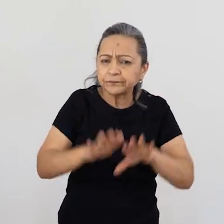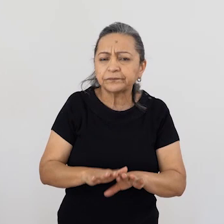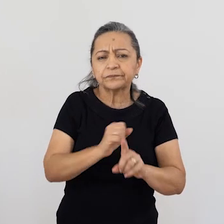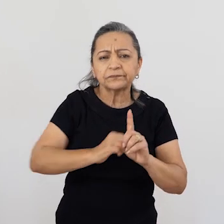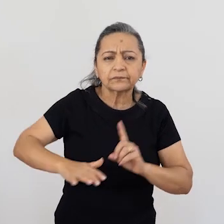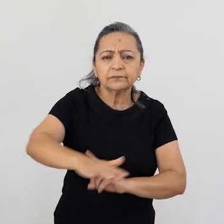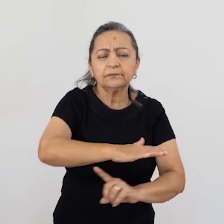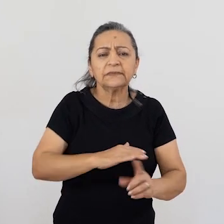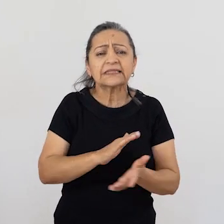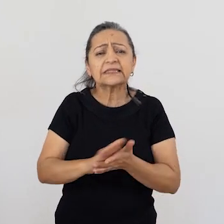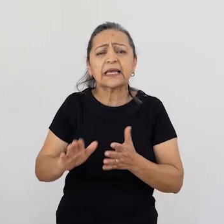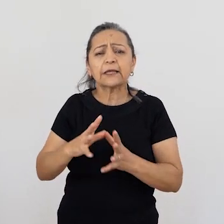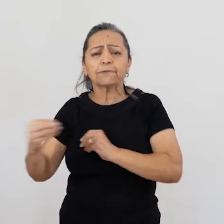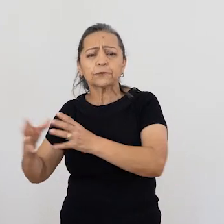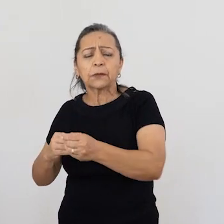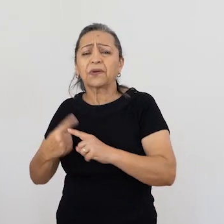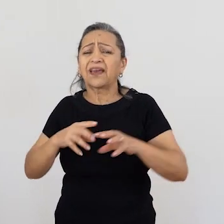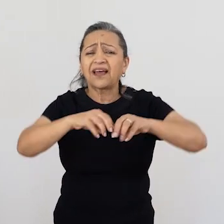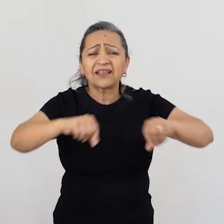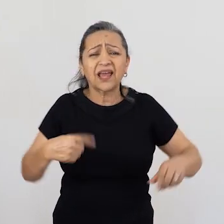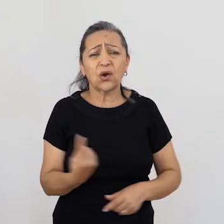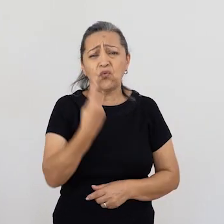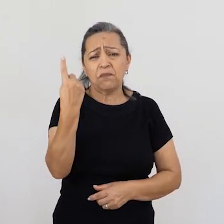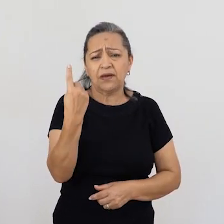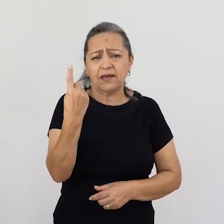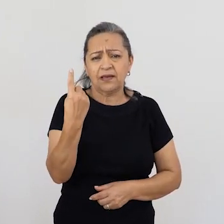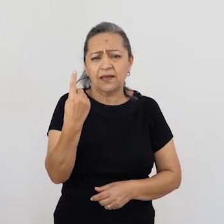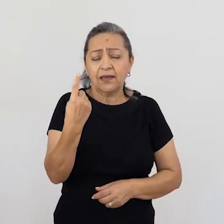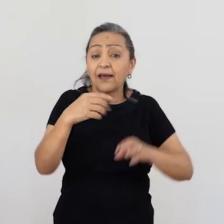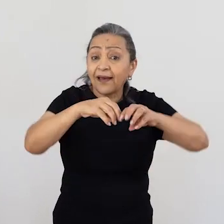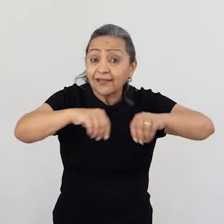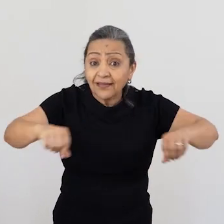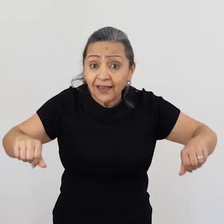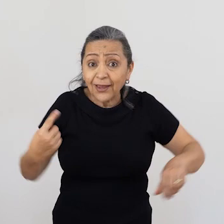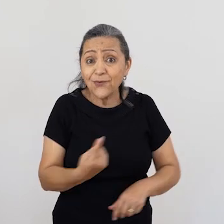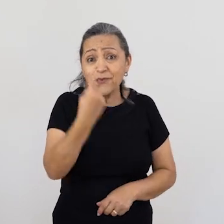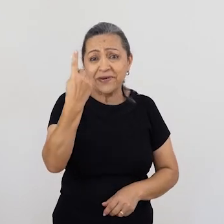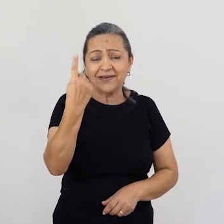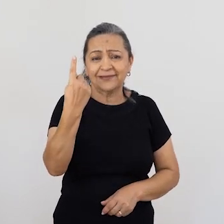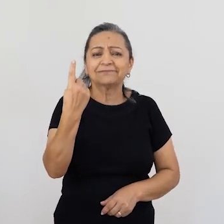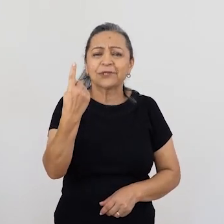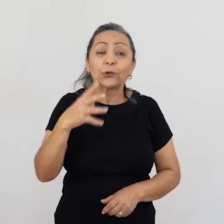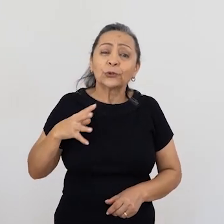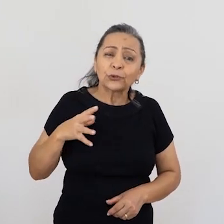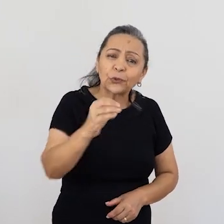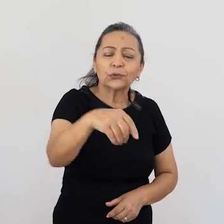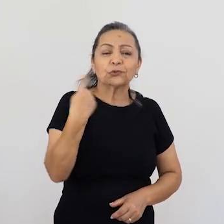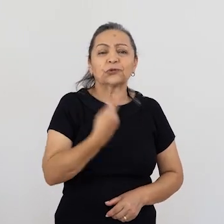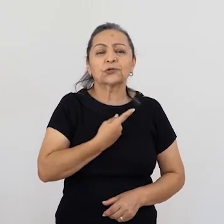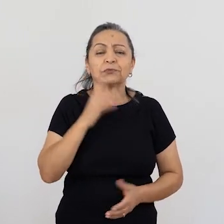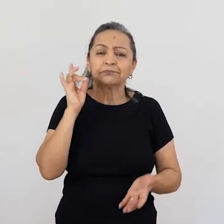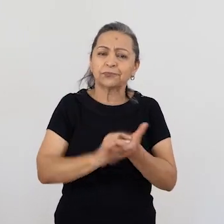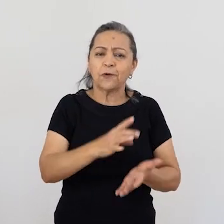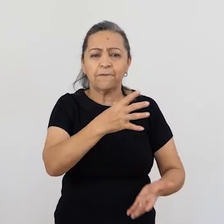com uma cultura de paz onde a gente adote uma ética inclusiva e solidária. Onde não haja refugiados.